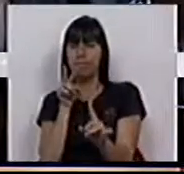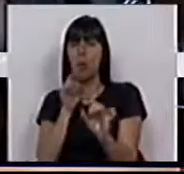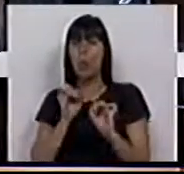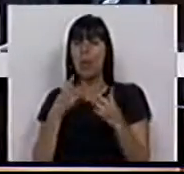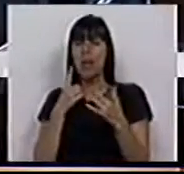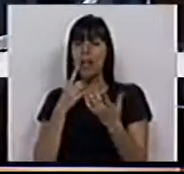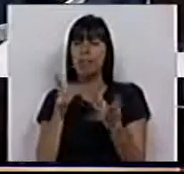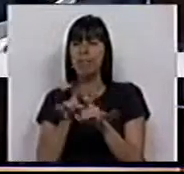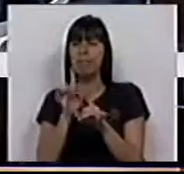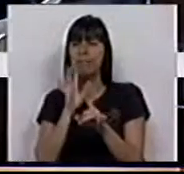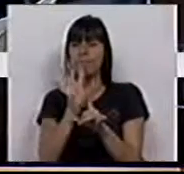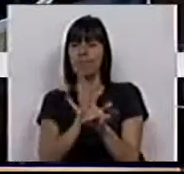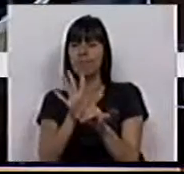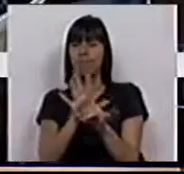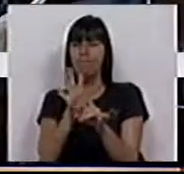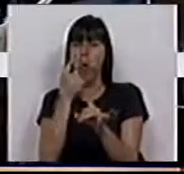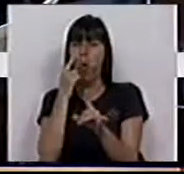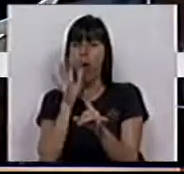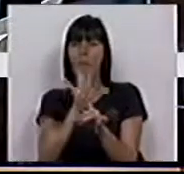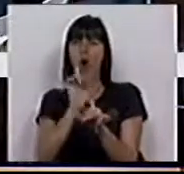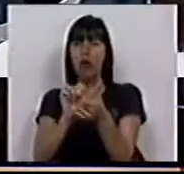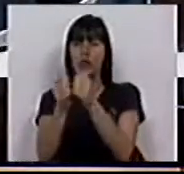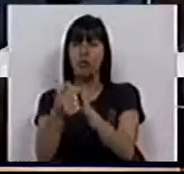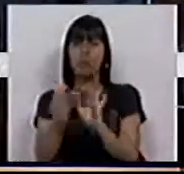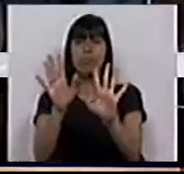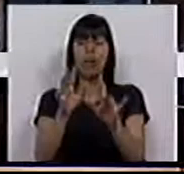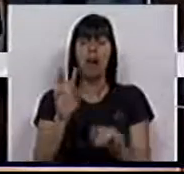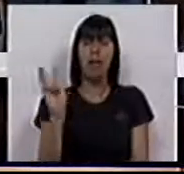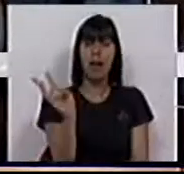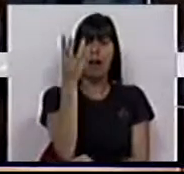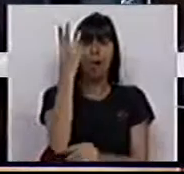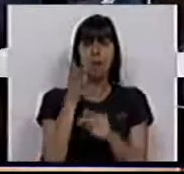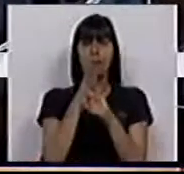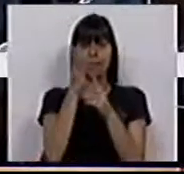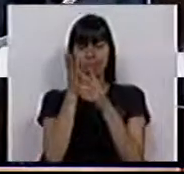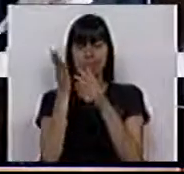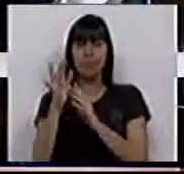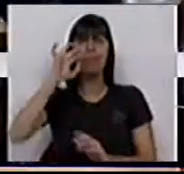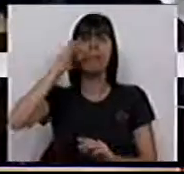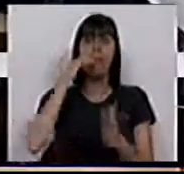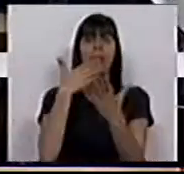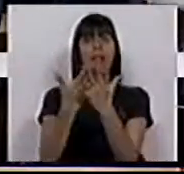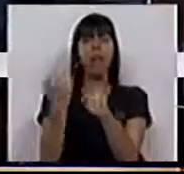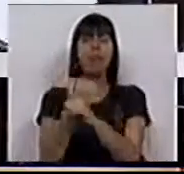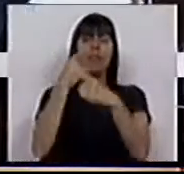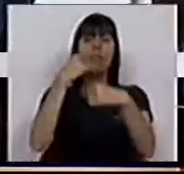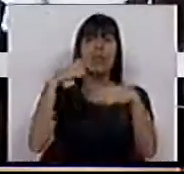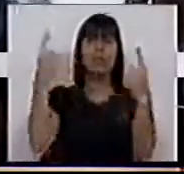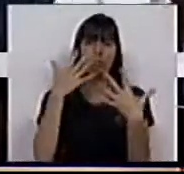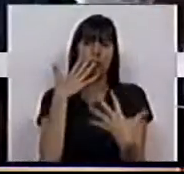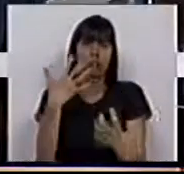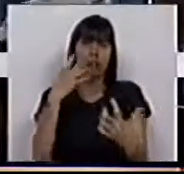o início, que estão na mira do Governo. E existem três vertentes de ataque aos serviços públicos,